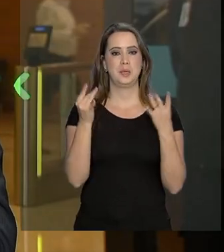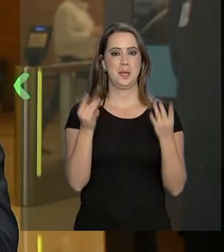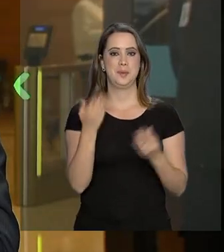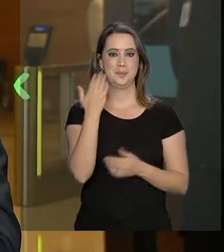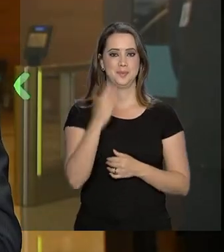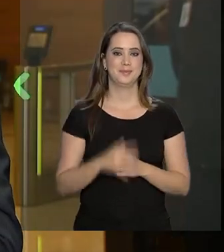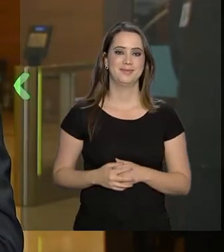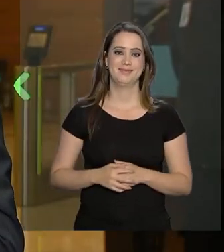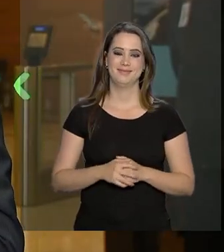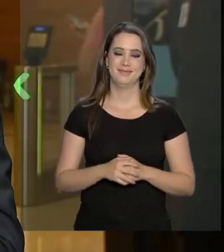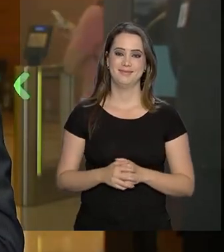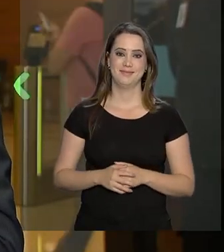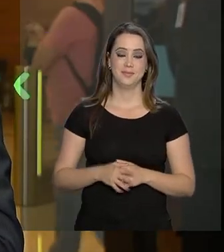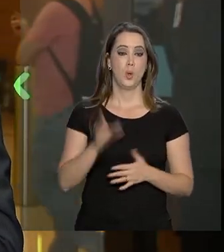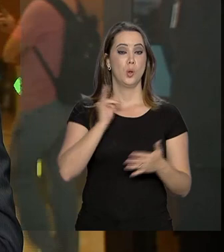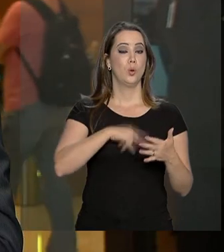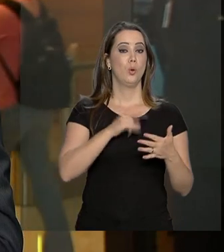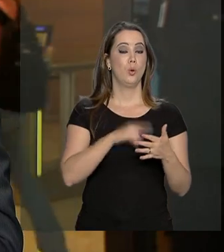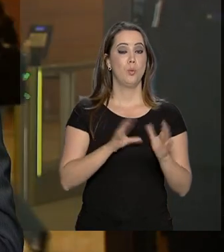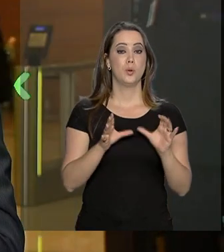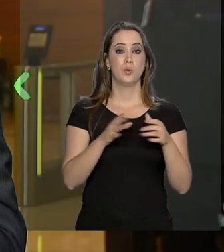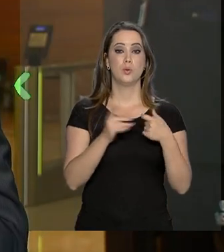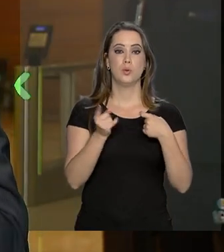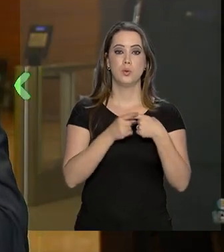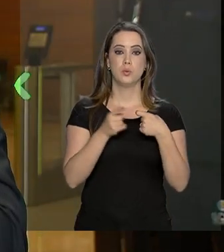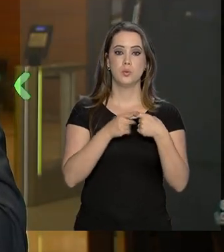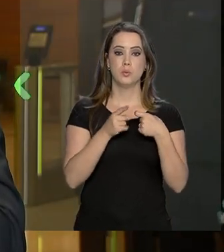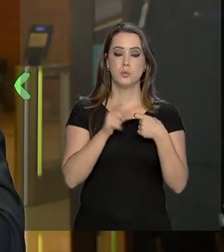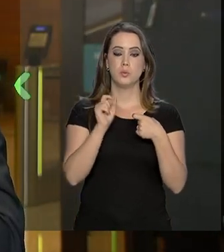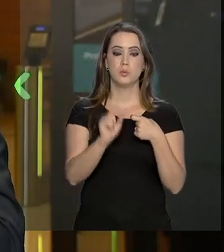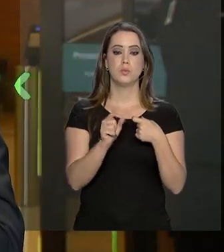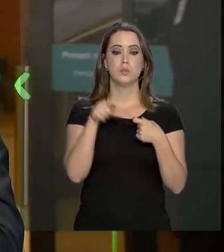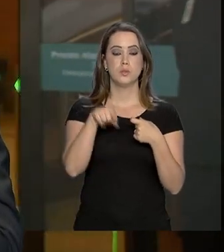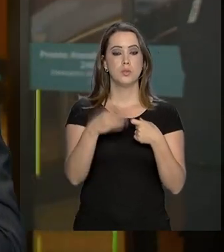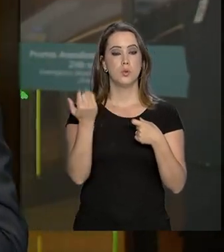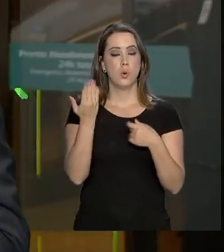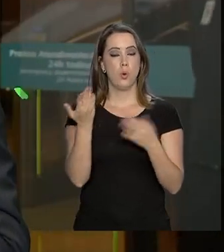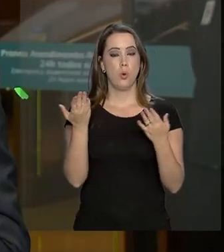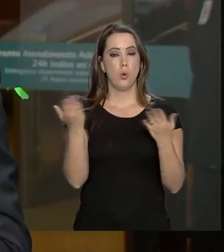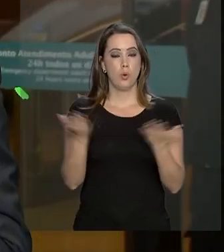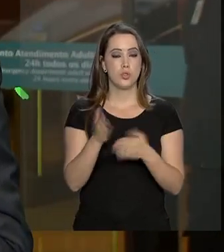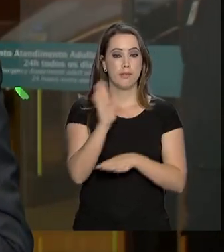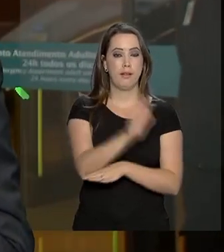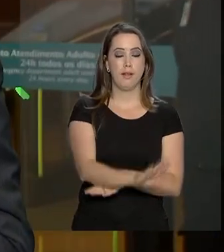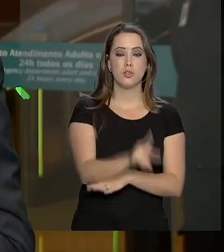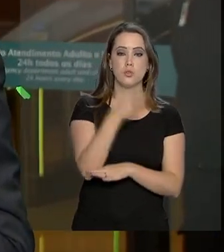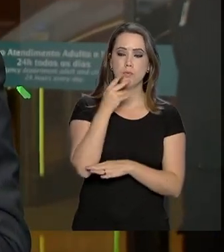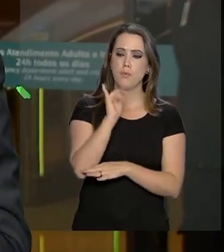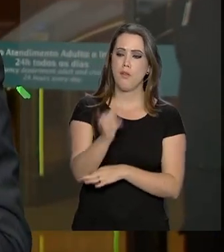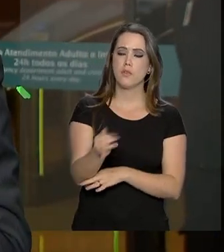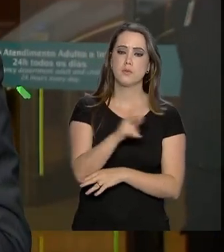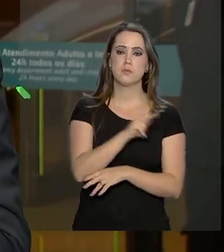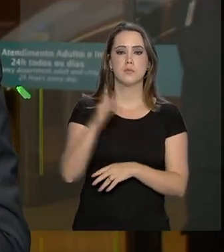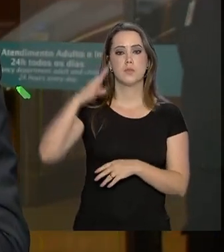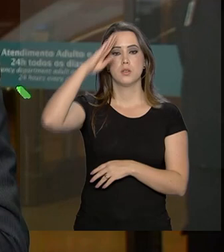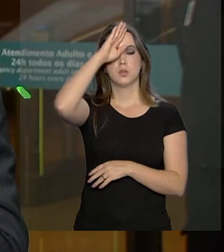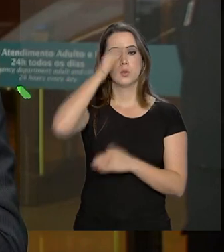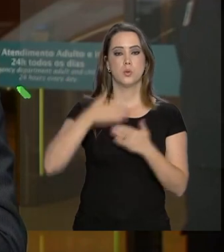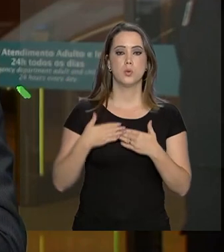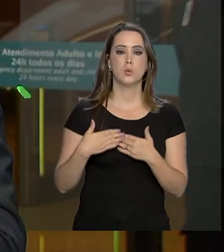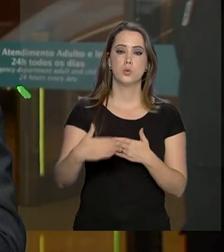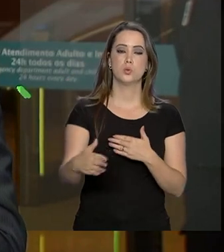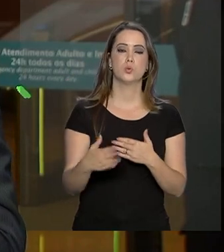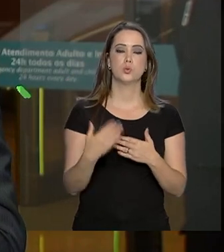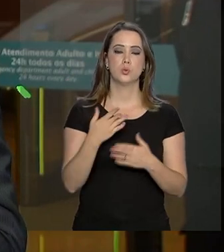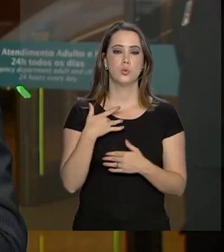O último boletim divulgado pela equipe médica do Hospital Albert Einstein na tarde de hoje informa que o presidente Jair Bolsonaro permanece